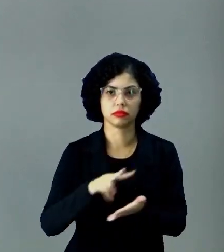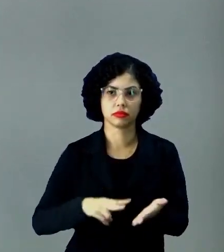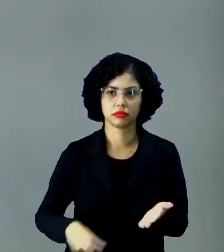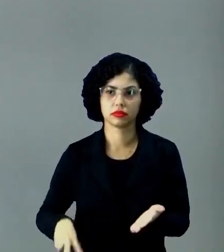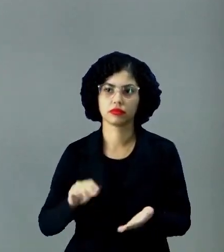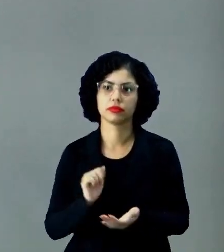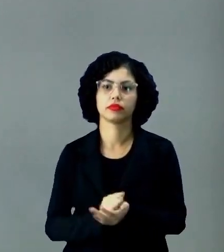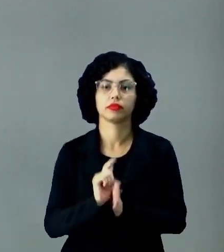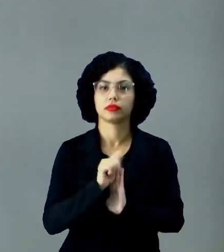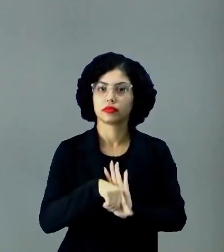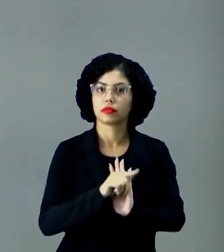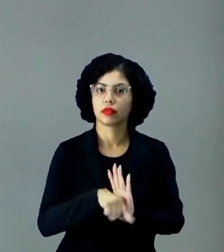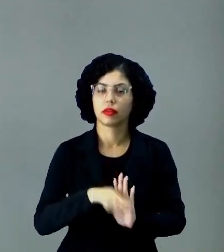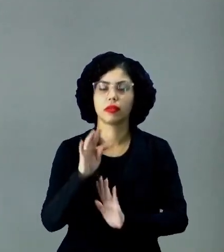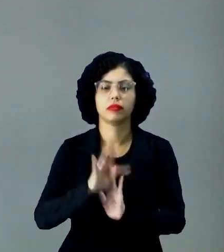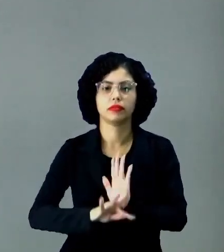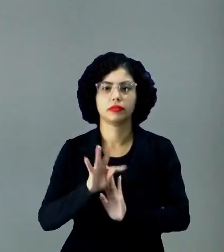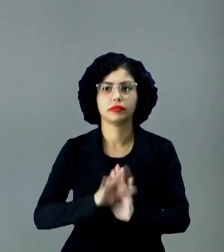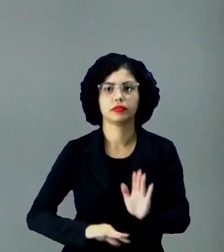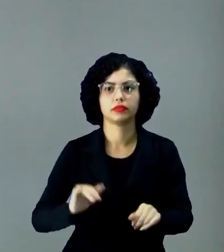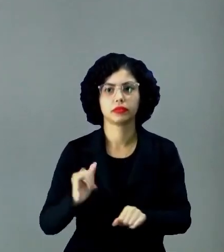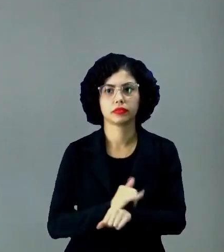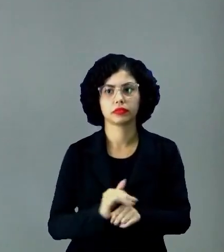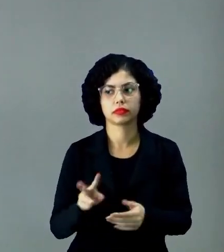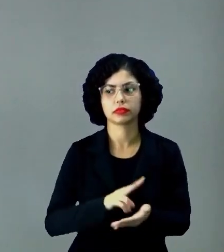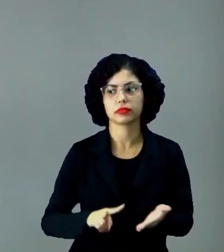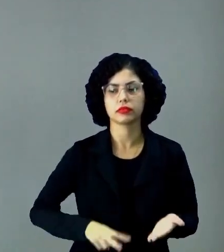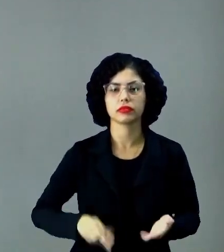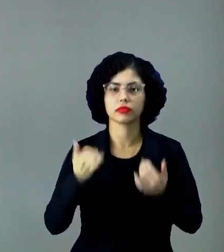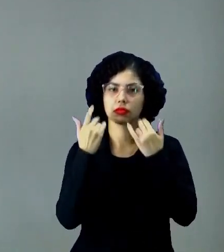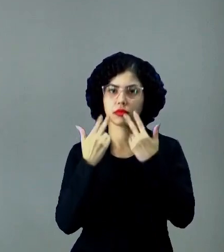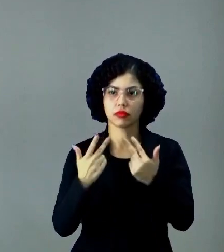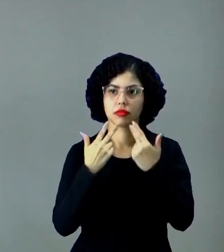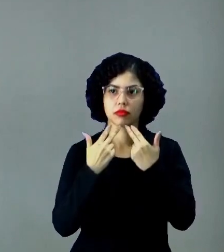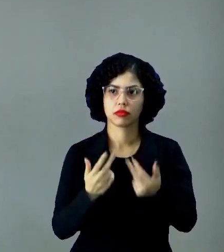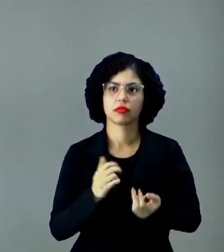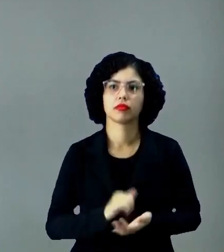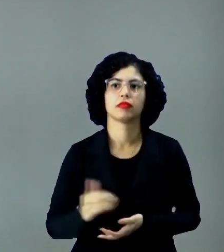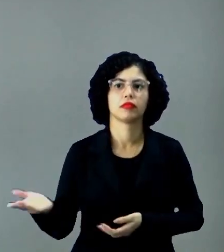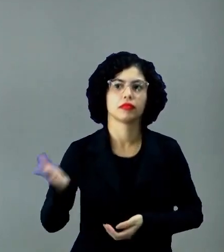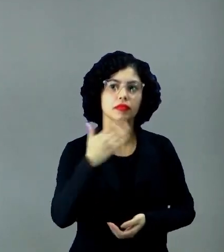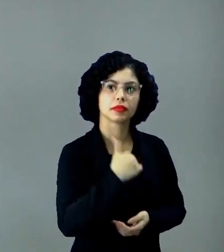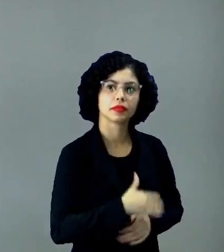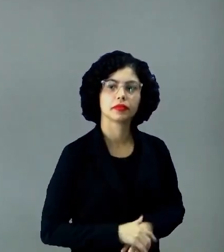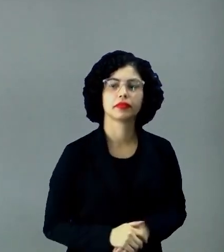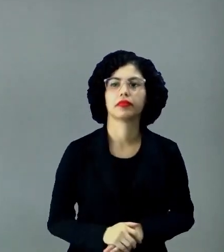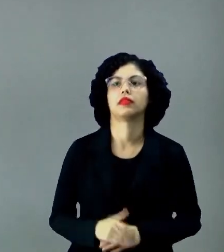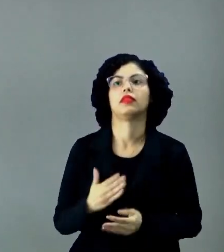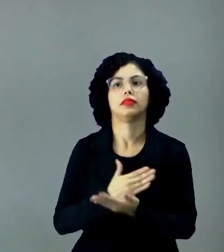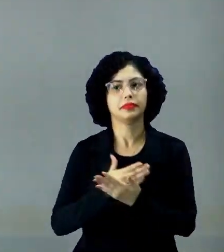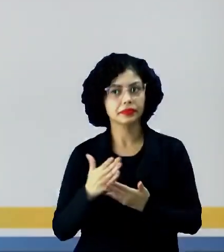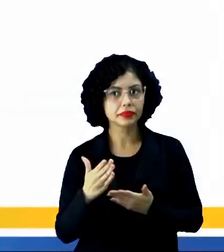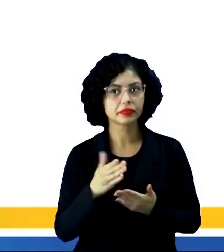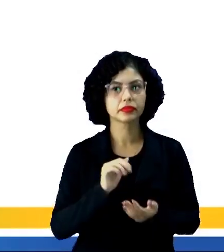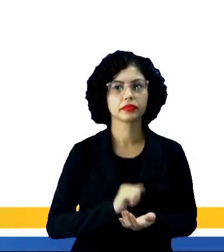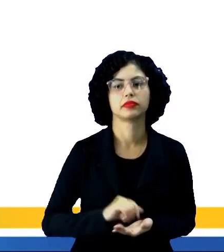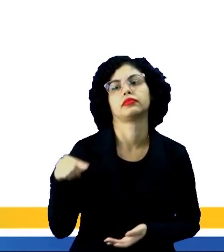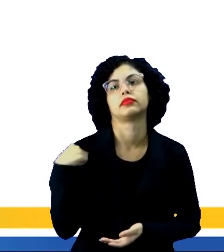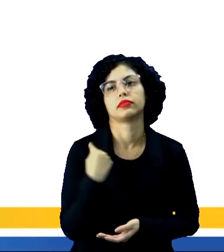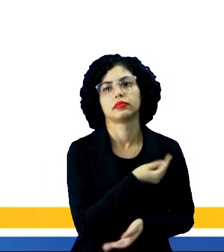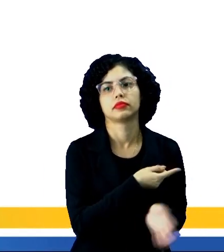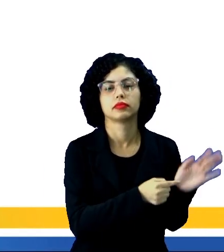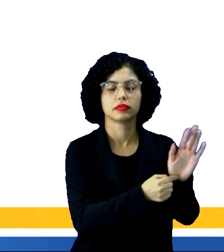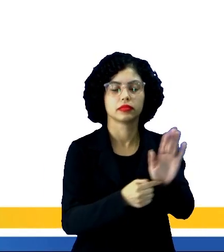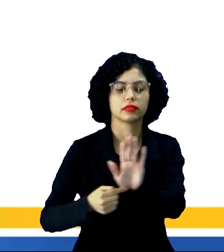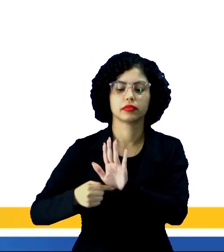leitura desse gênero textual, estratégias para leitura de notícias. Vamos lá? Para a gente iniciar, eu vou